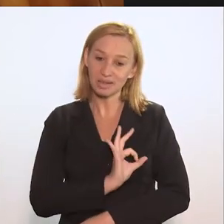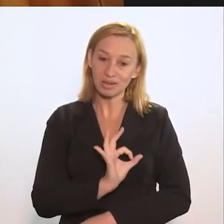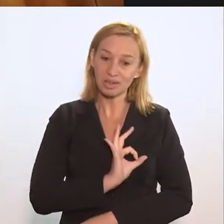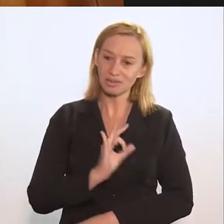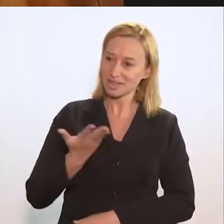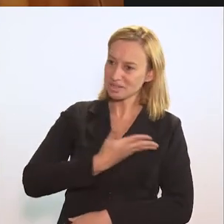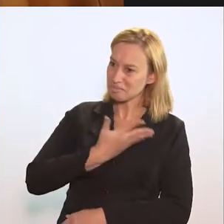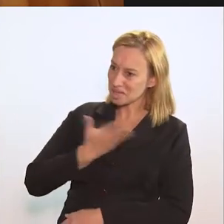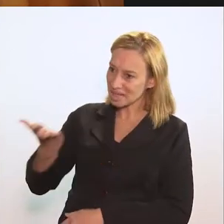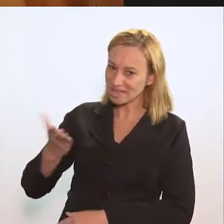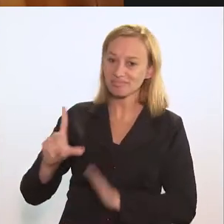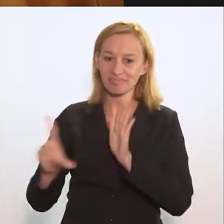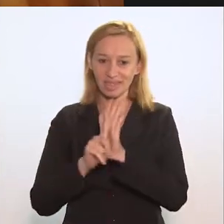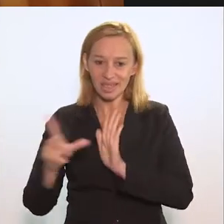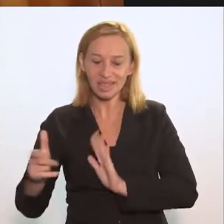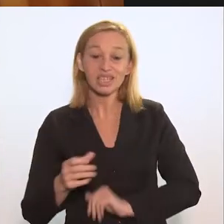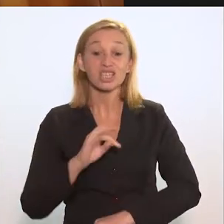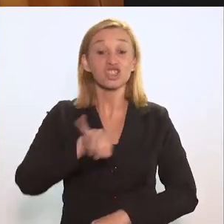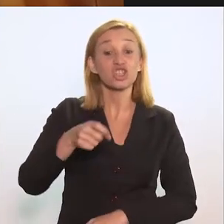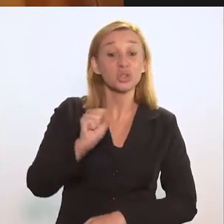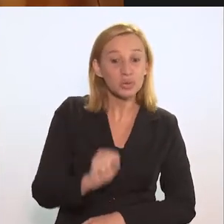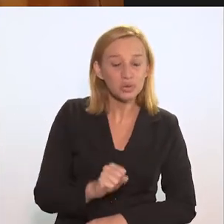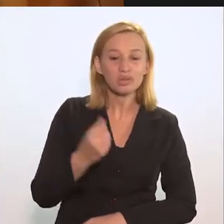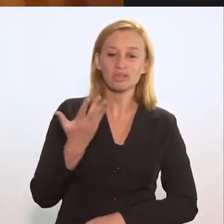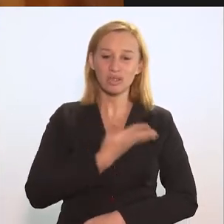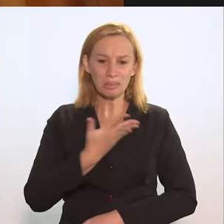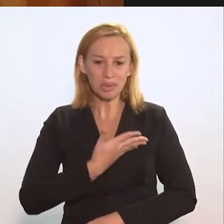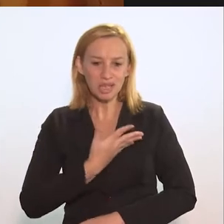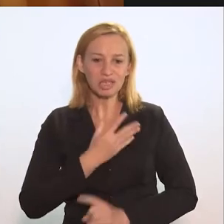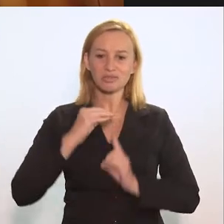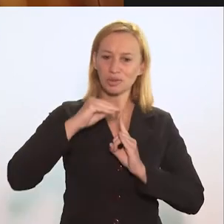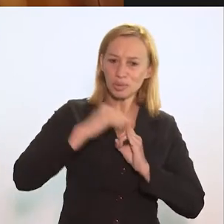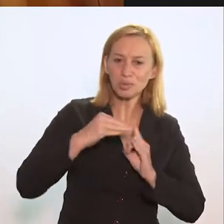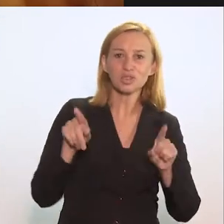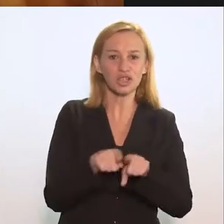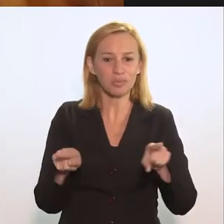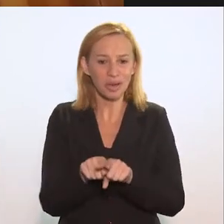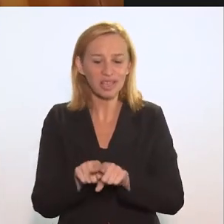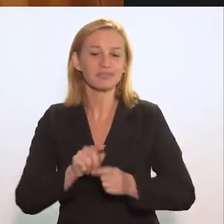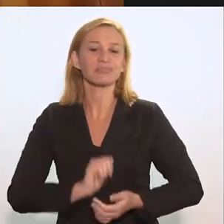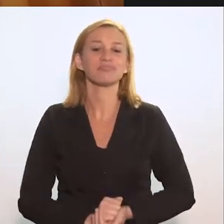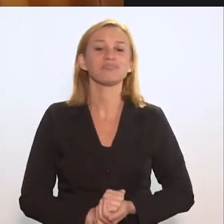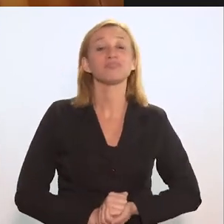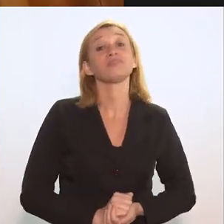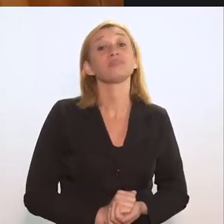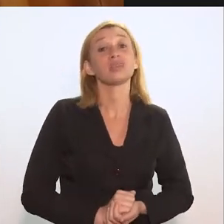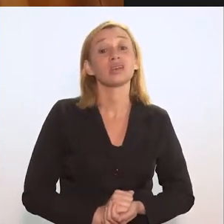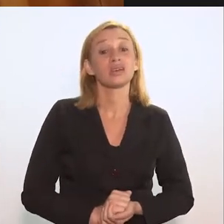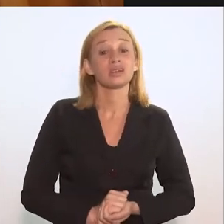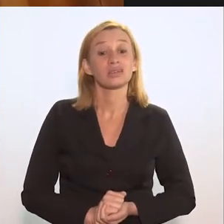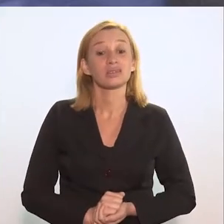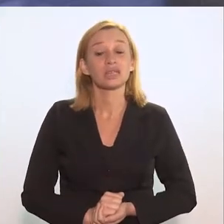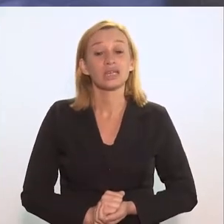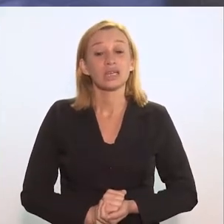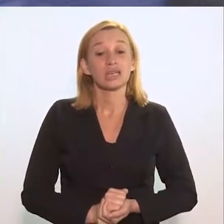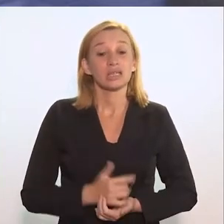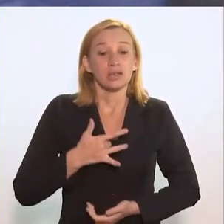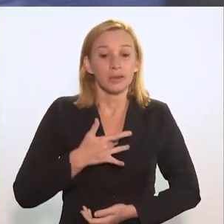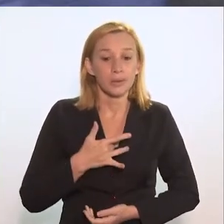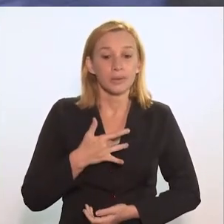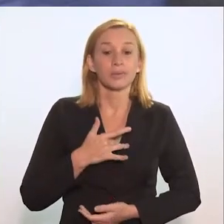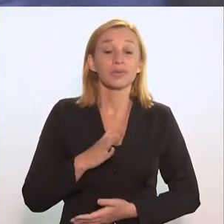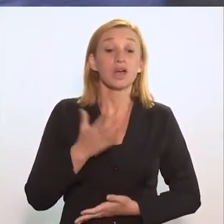deputada Marta Rocha, nossa parceira no legislativo, Jesus Paz Ramos, nosso companheiro da Enfio Cruz também, parceira do movimento social